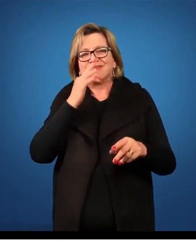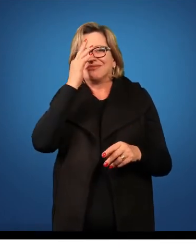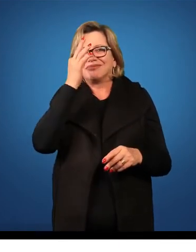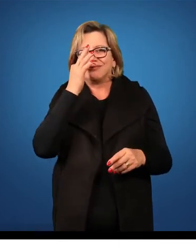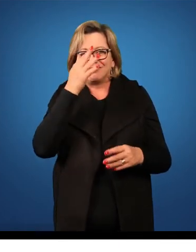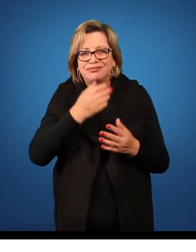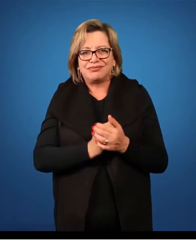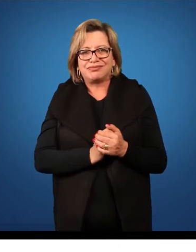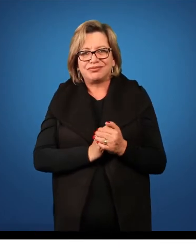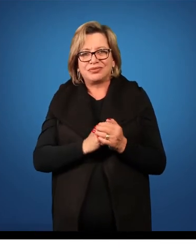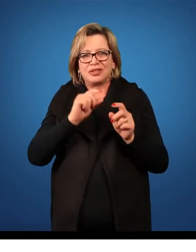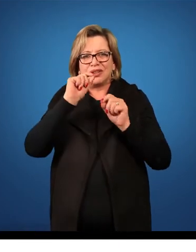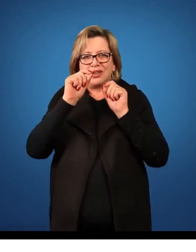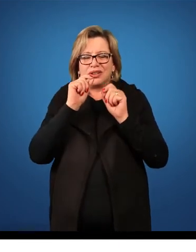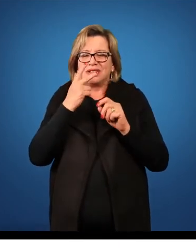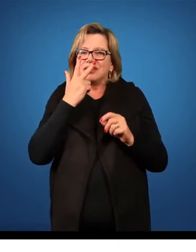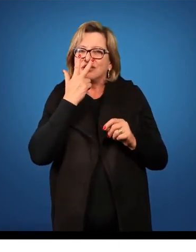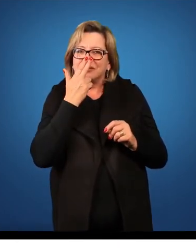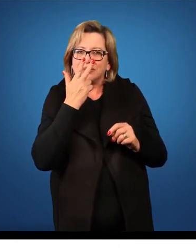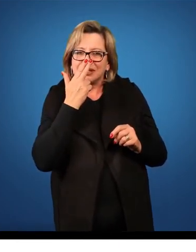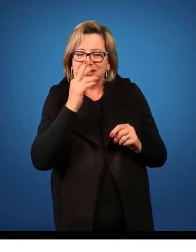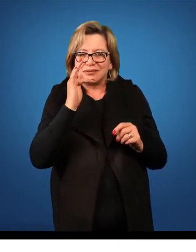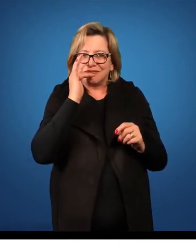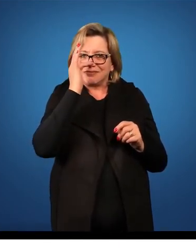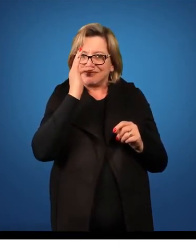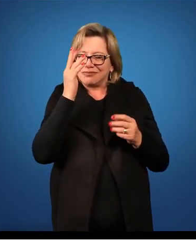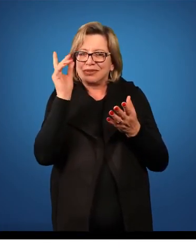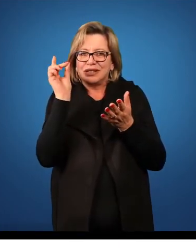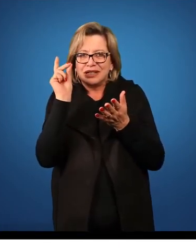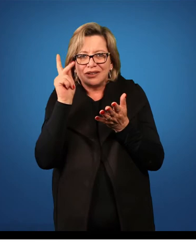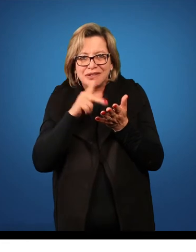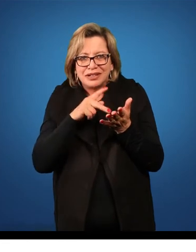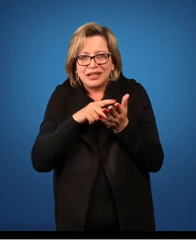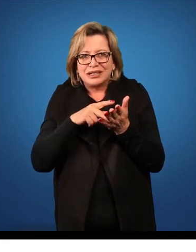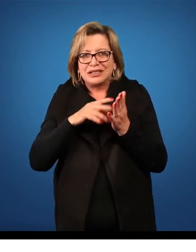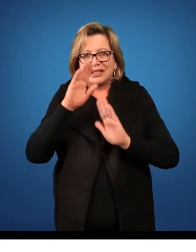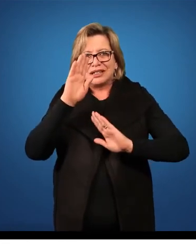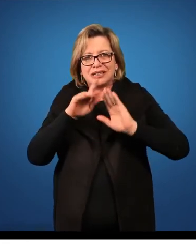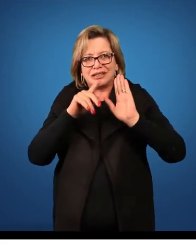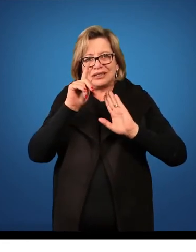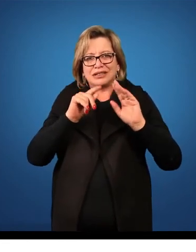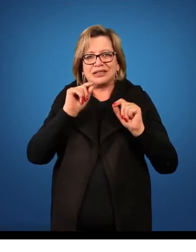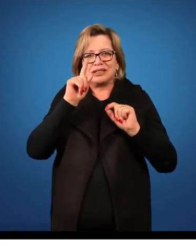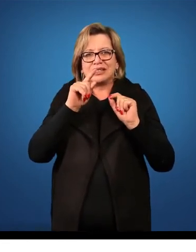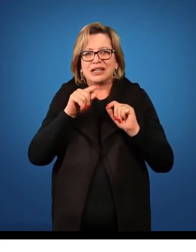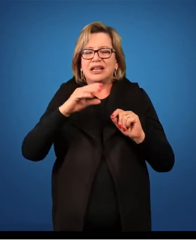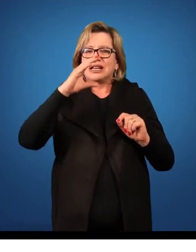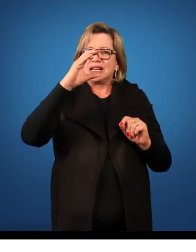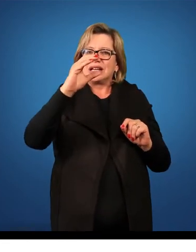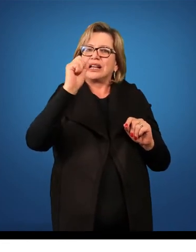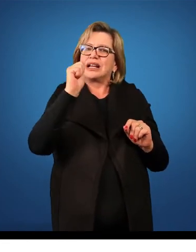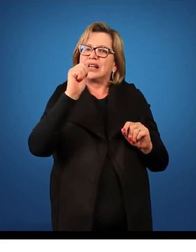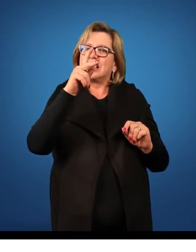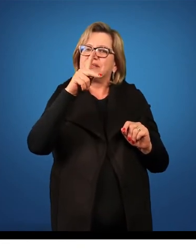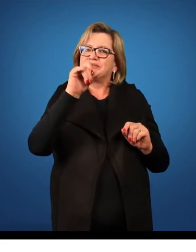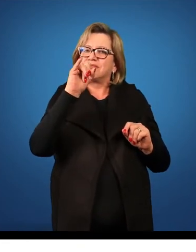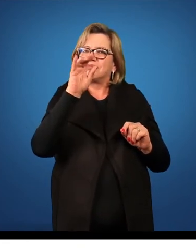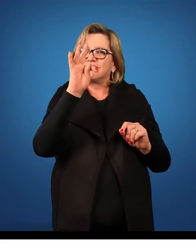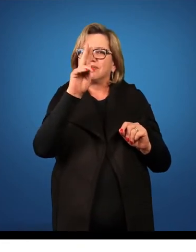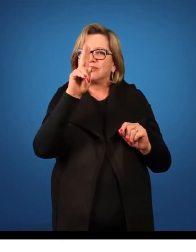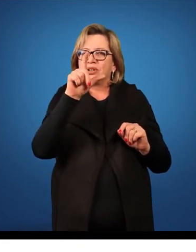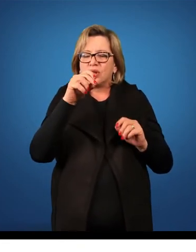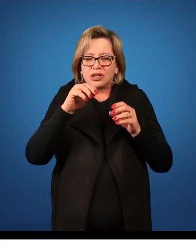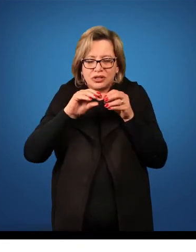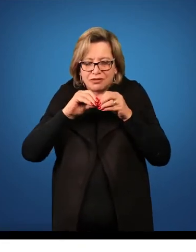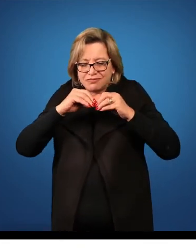É isso que parece para a gente uma flor, na verdade é uma inflorescência, uma inflorescência do tipo capítulo. Então, a gente